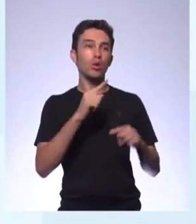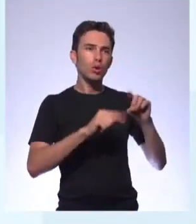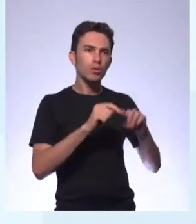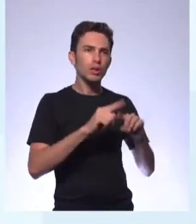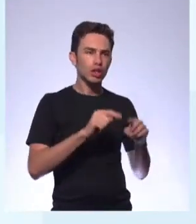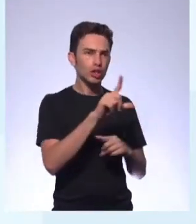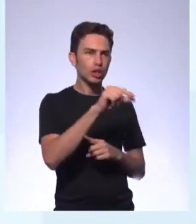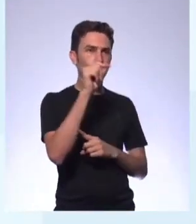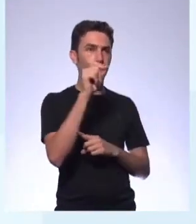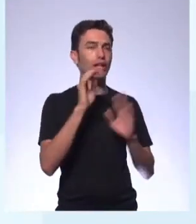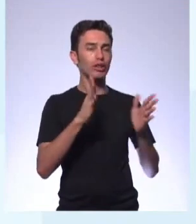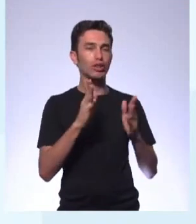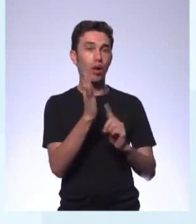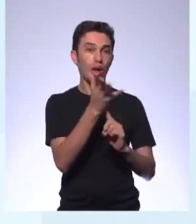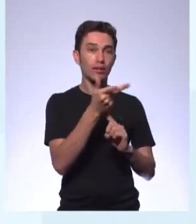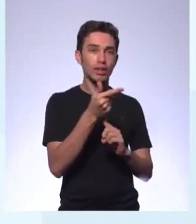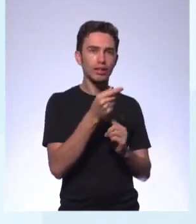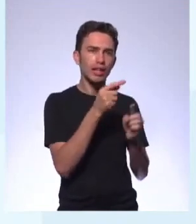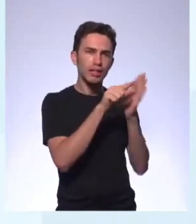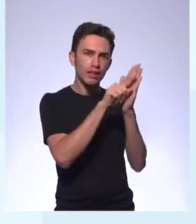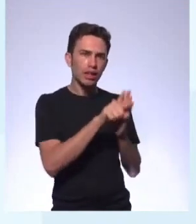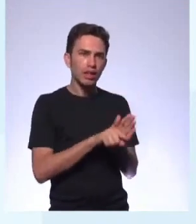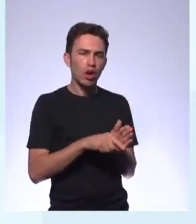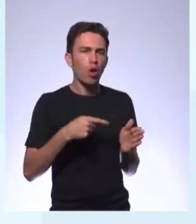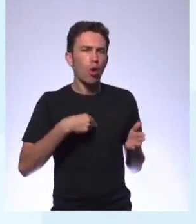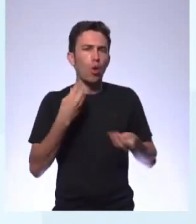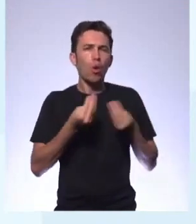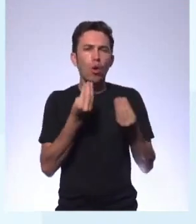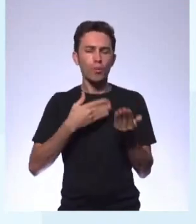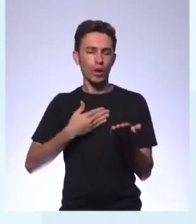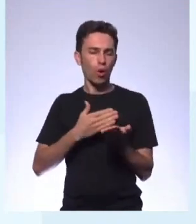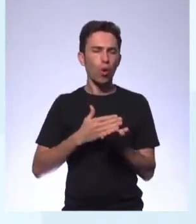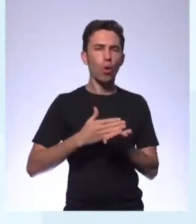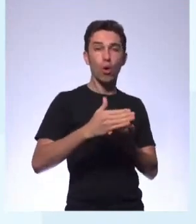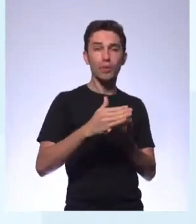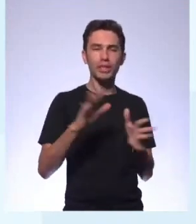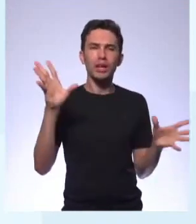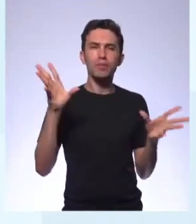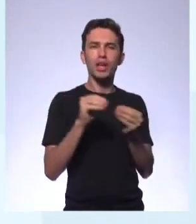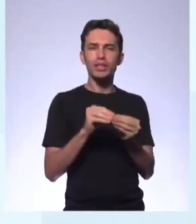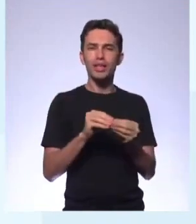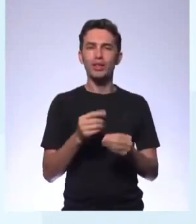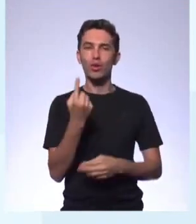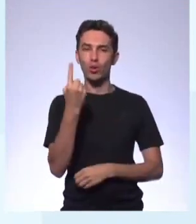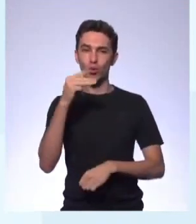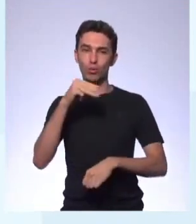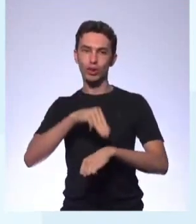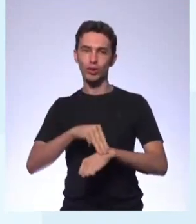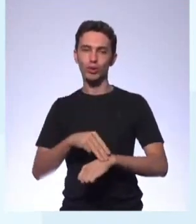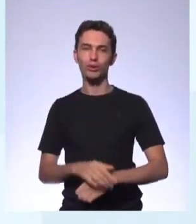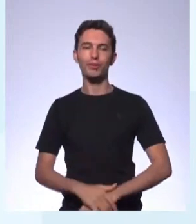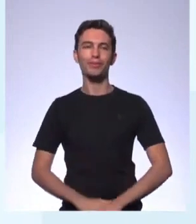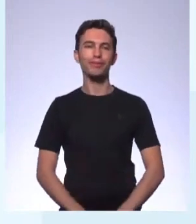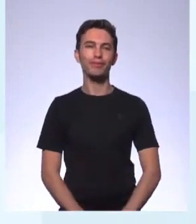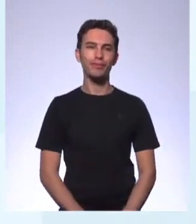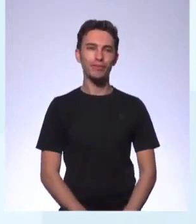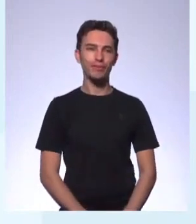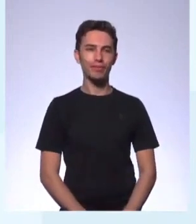como devo iniciar a resenha? Isso foi falado na aula passada, hein? Um minuto para responder e a gente já volta.